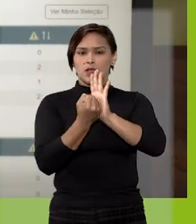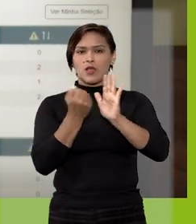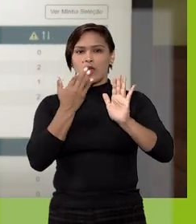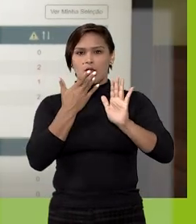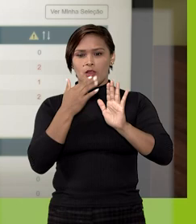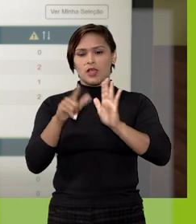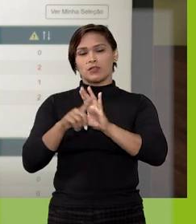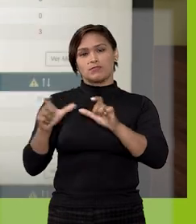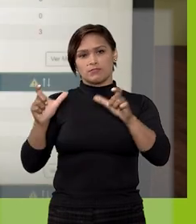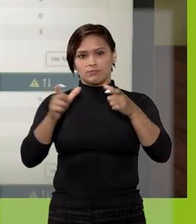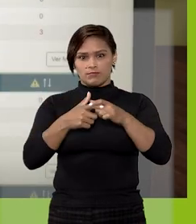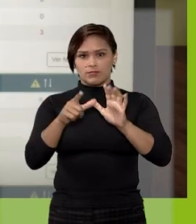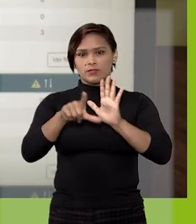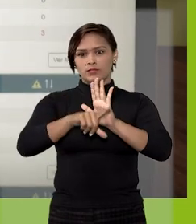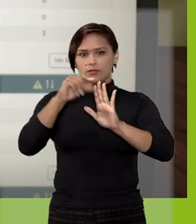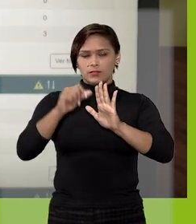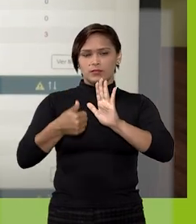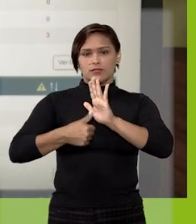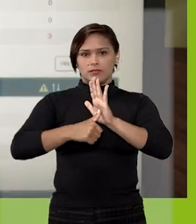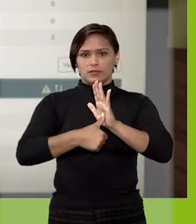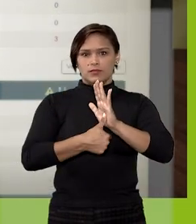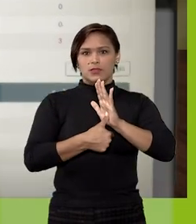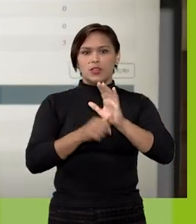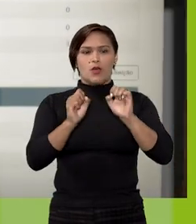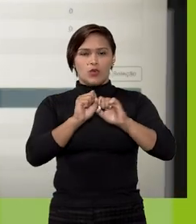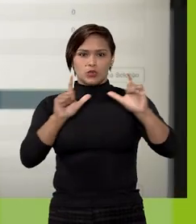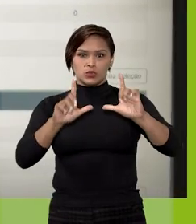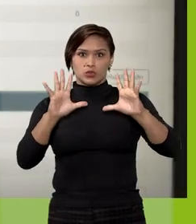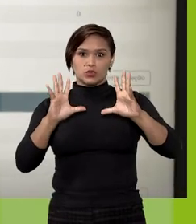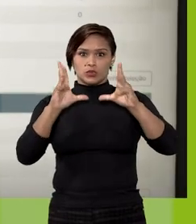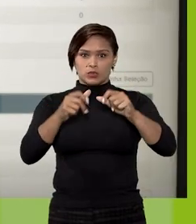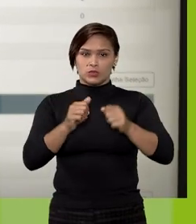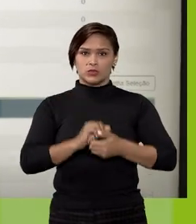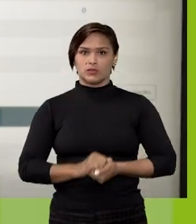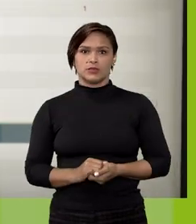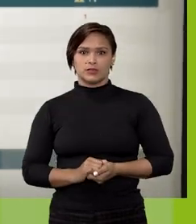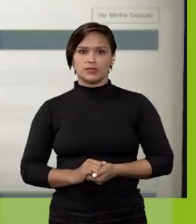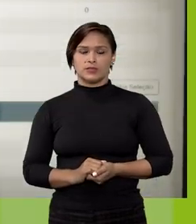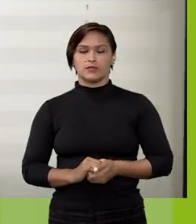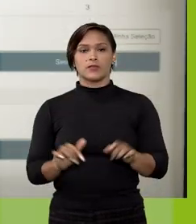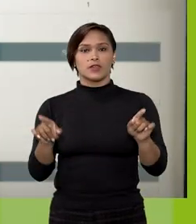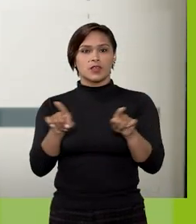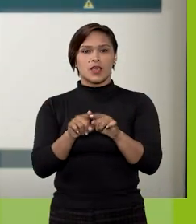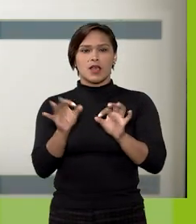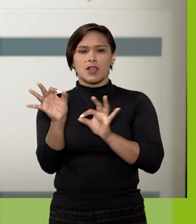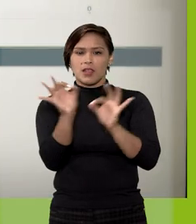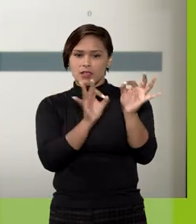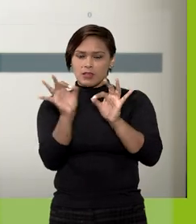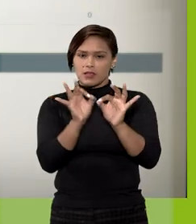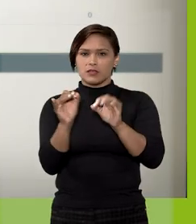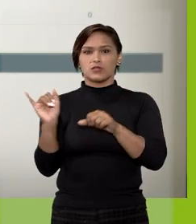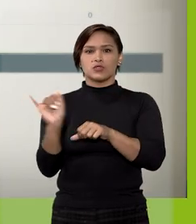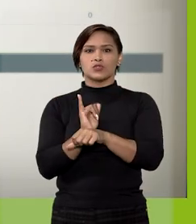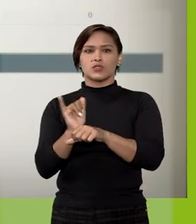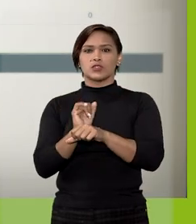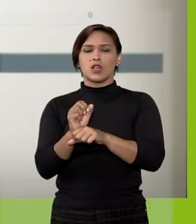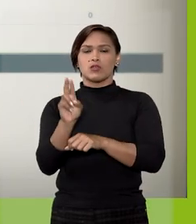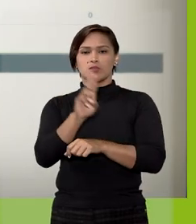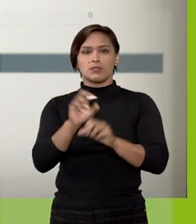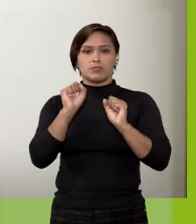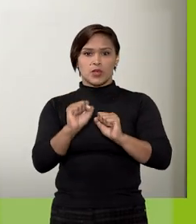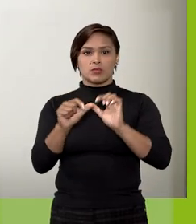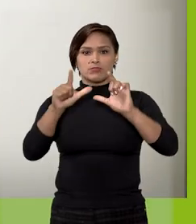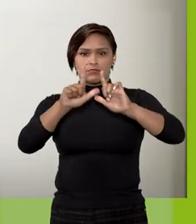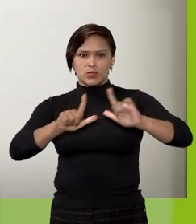unidade, basta clicar no botão Ver tudo. Além da personalização, o usuário também pode